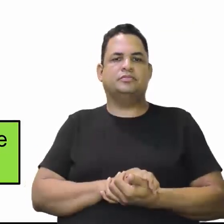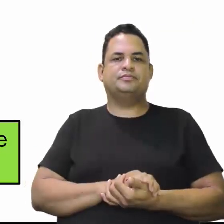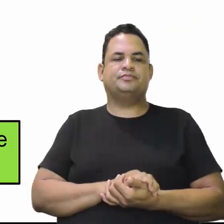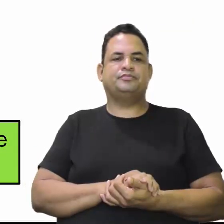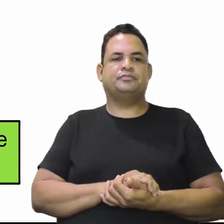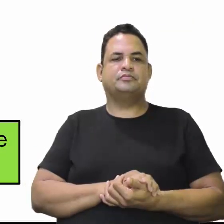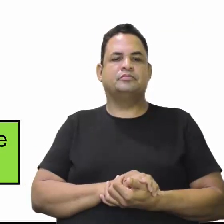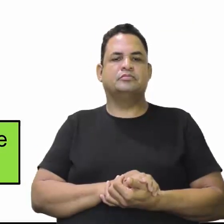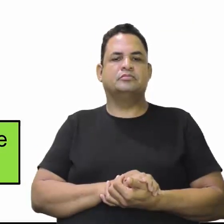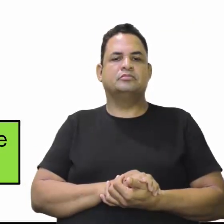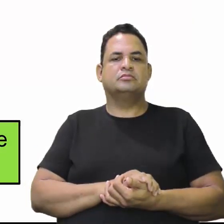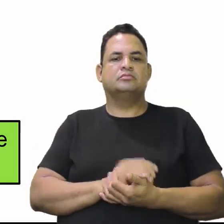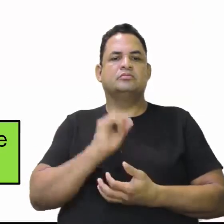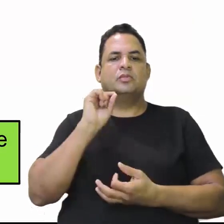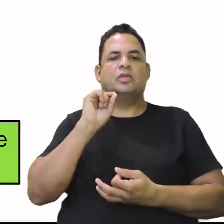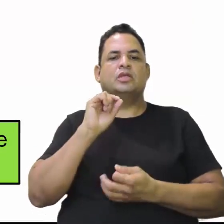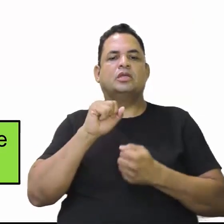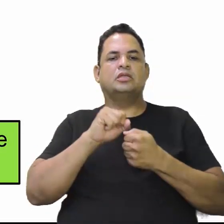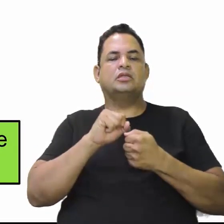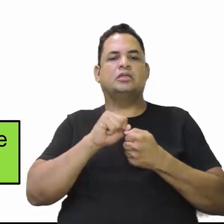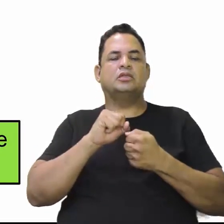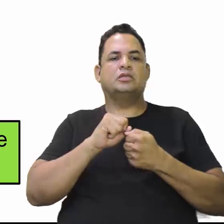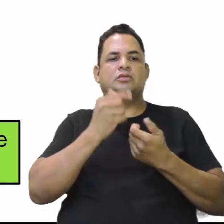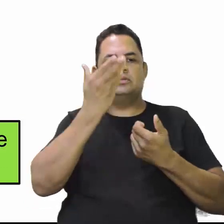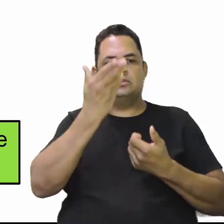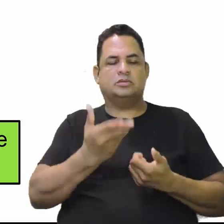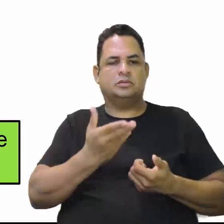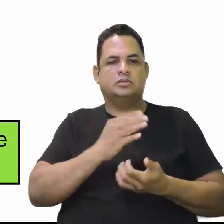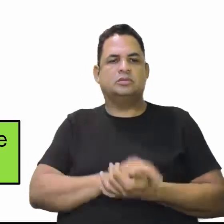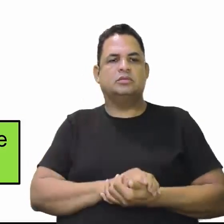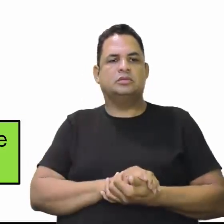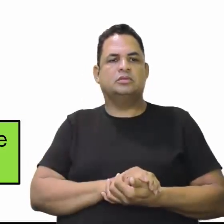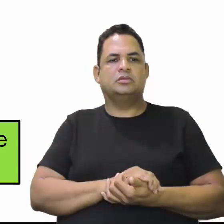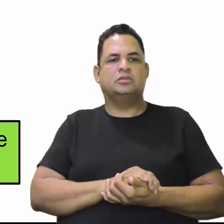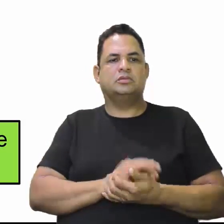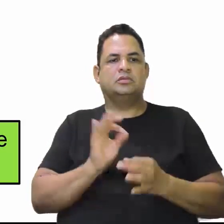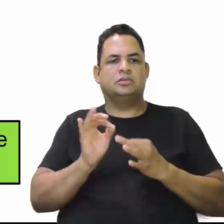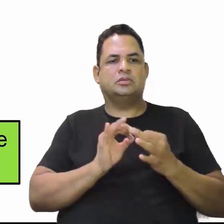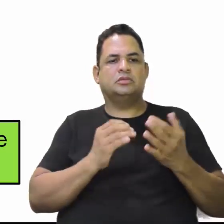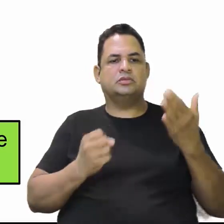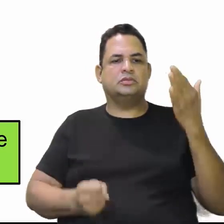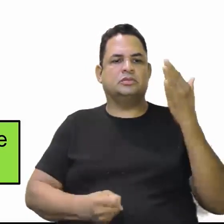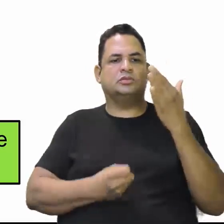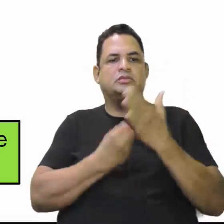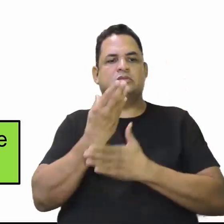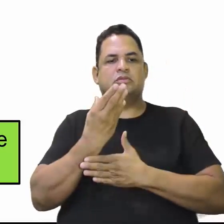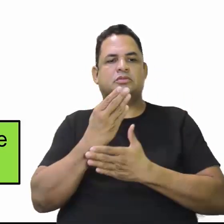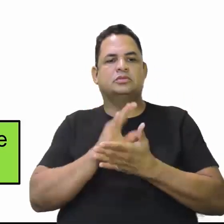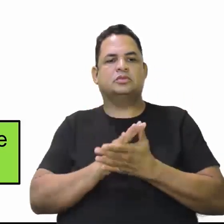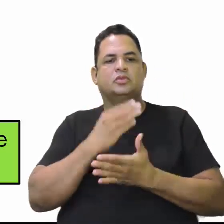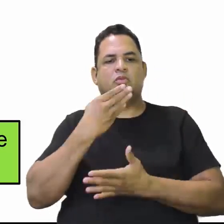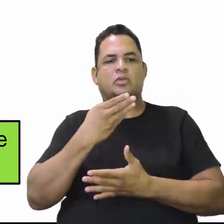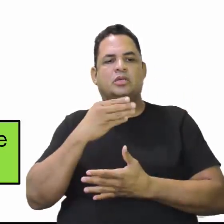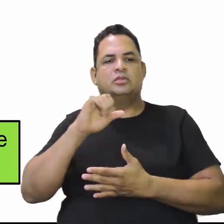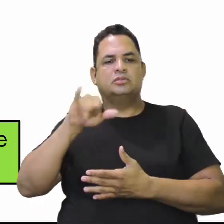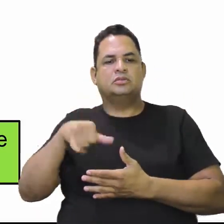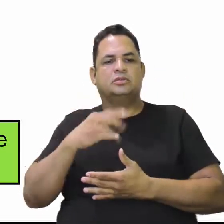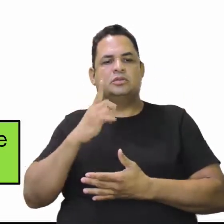Aí, essa instalação do estado de Rondônia se deu em 4 de janeiro de 1982,